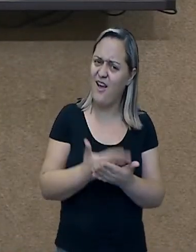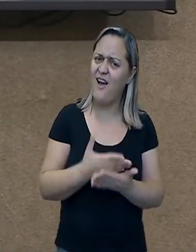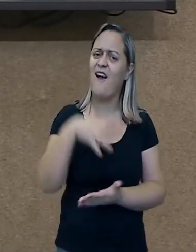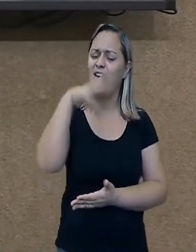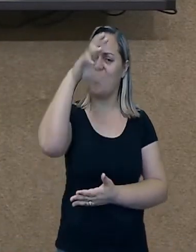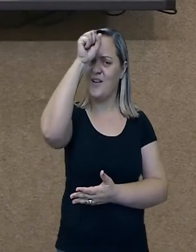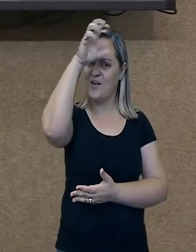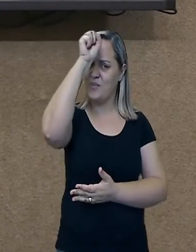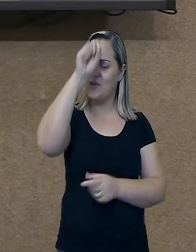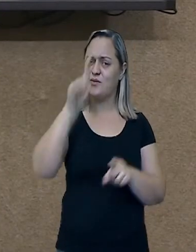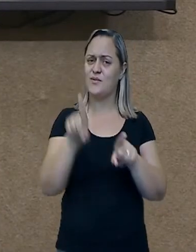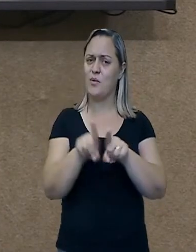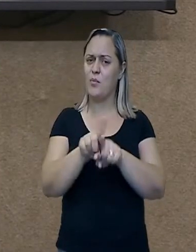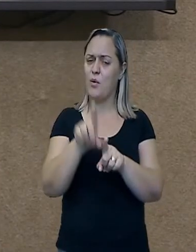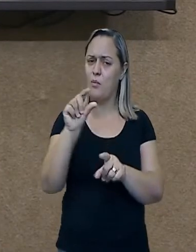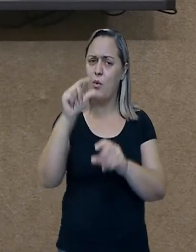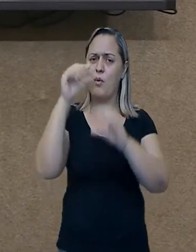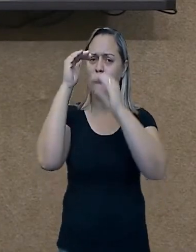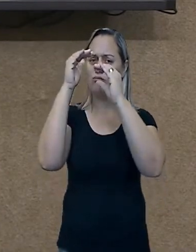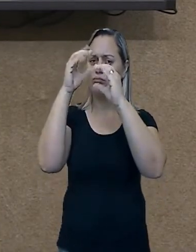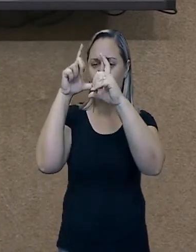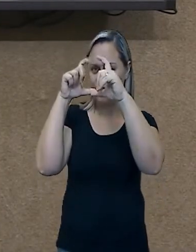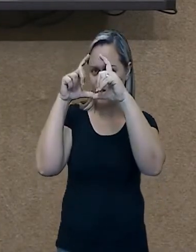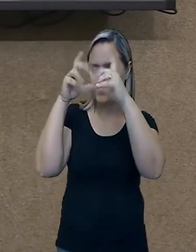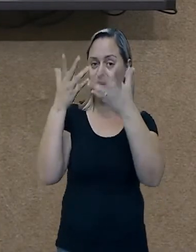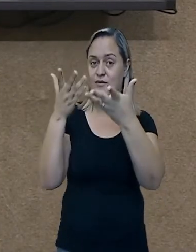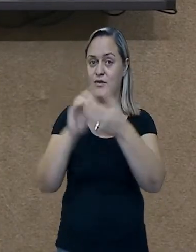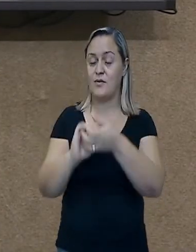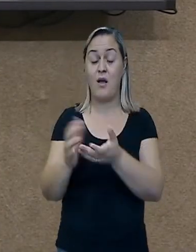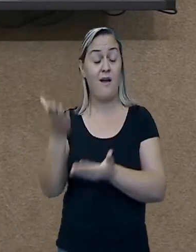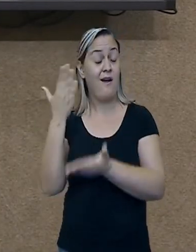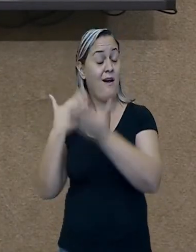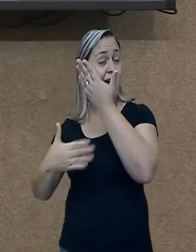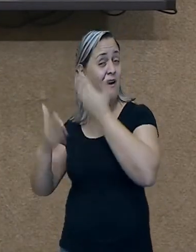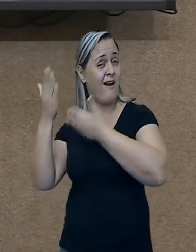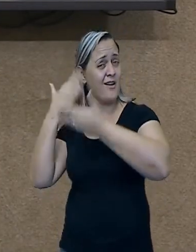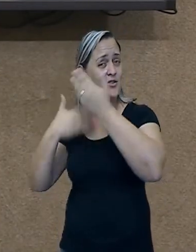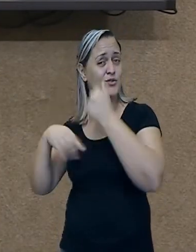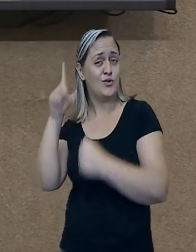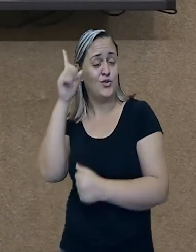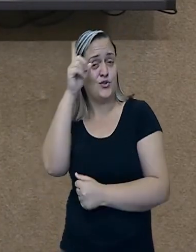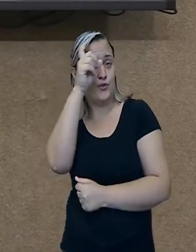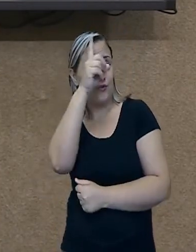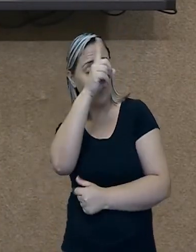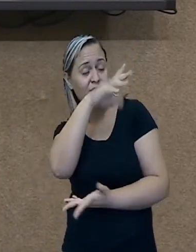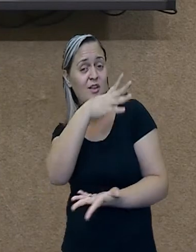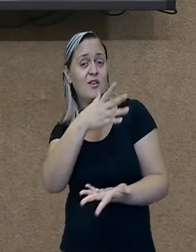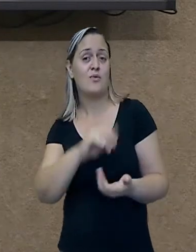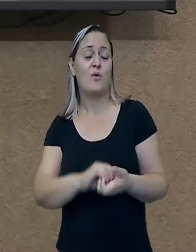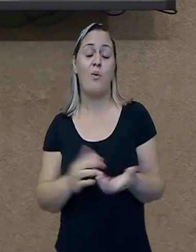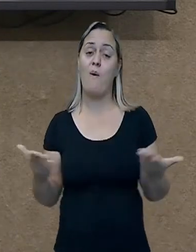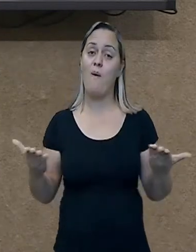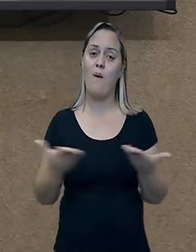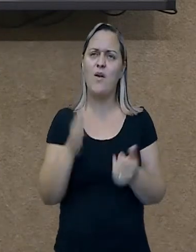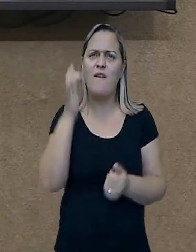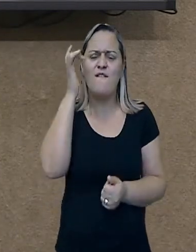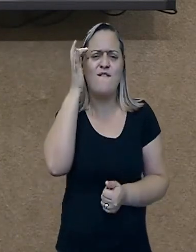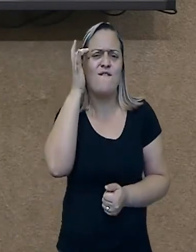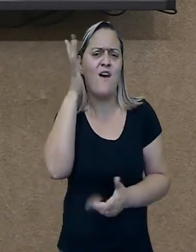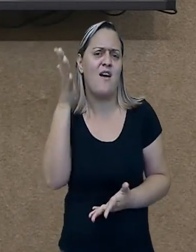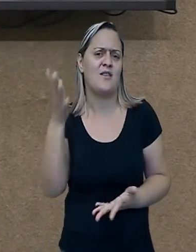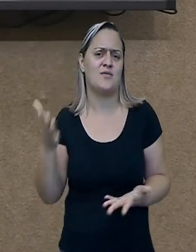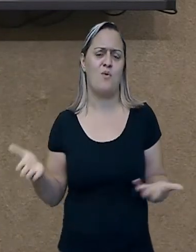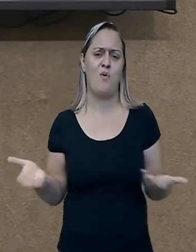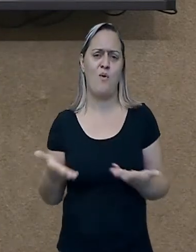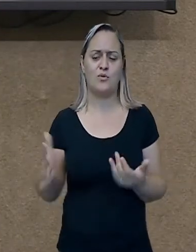pouquinho sobre fotografia. Que antes as fotografias eram bem difíceis, né? De serem reveladas. Hoje não. Hoje nós